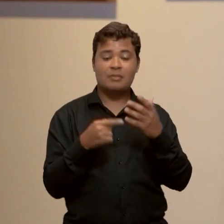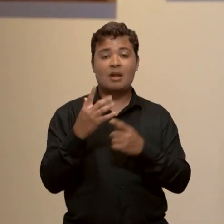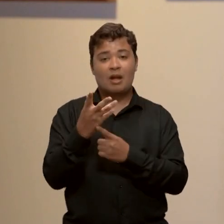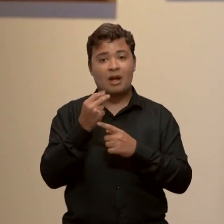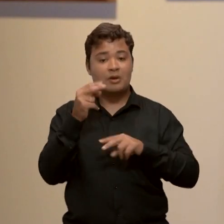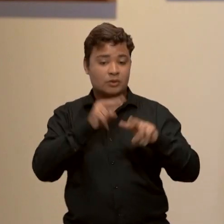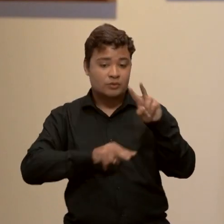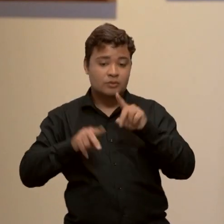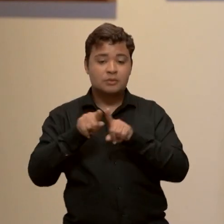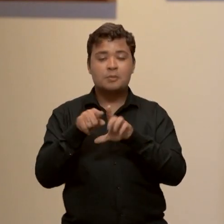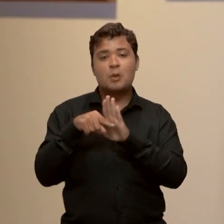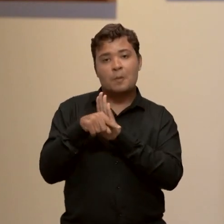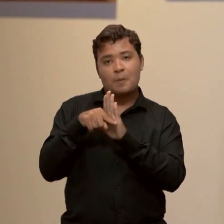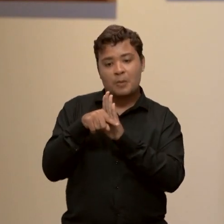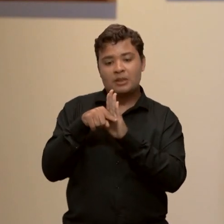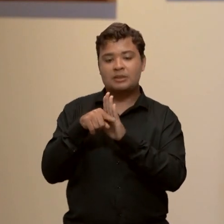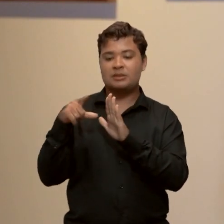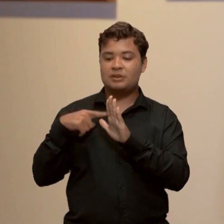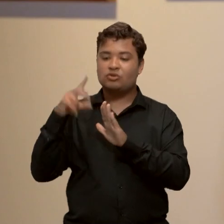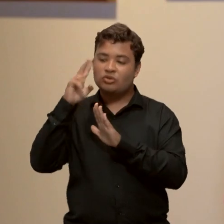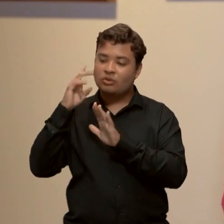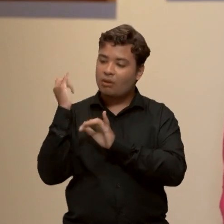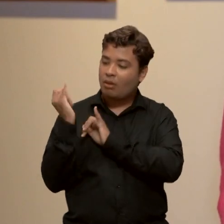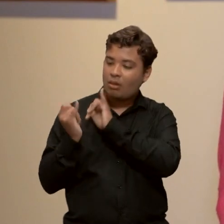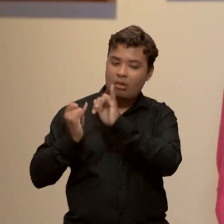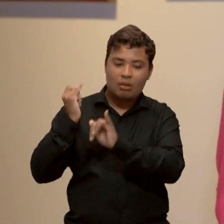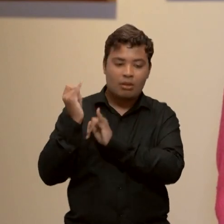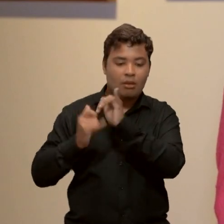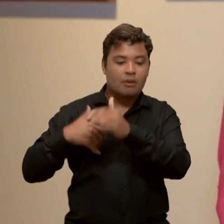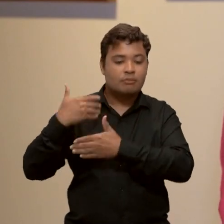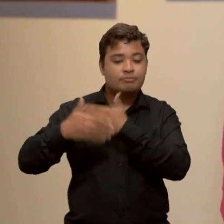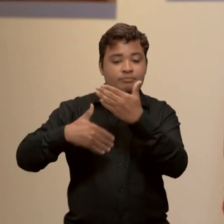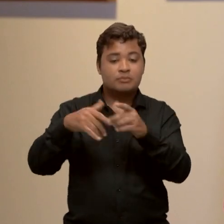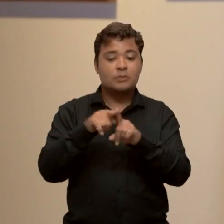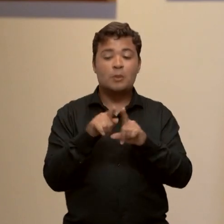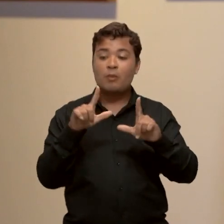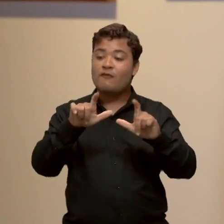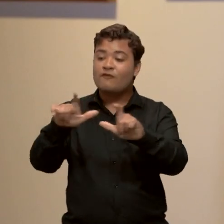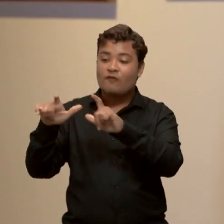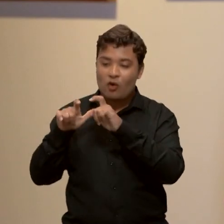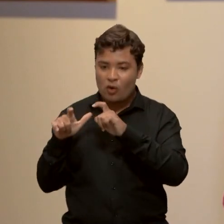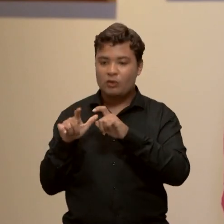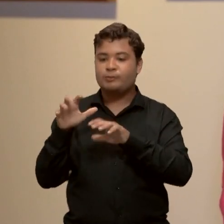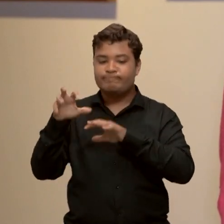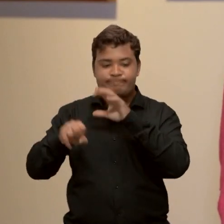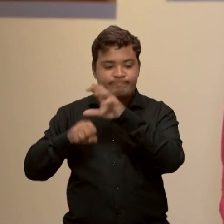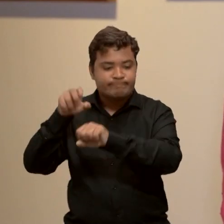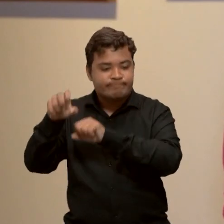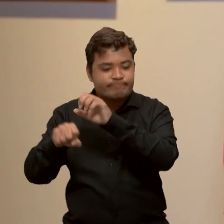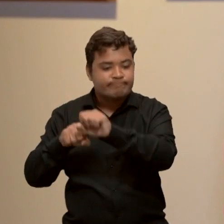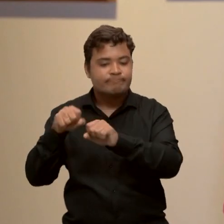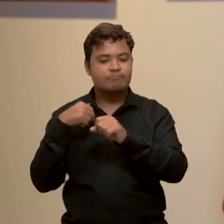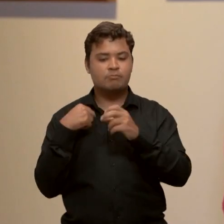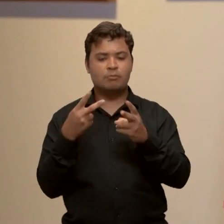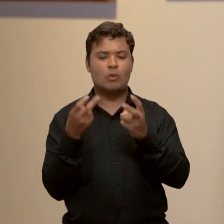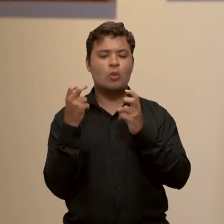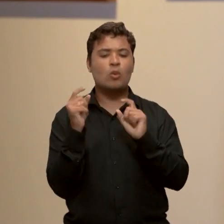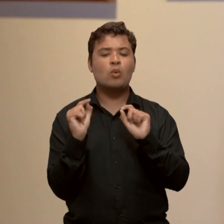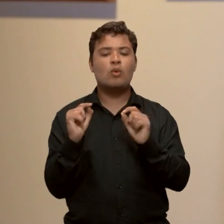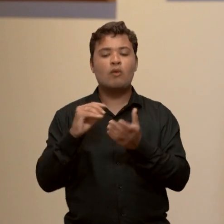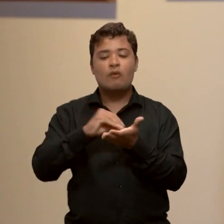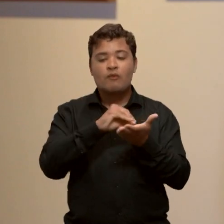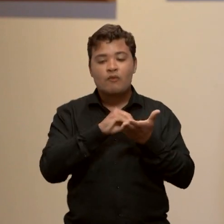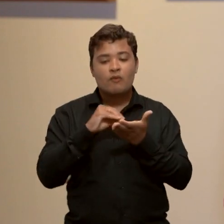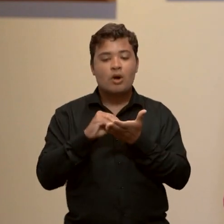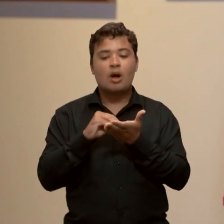através da oralidade, assim como pesquisa de arquivos fotográficos também, percebi que faltava a